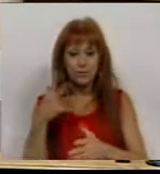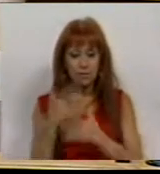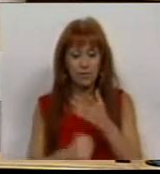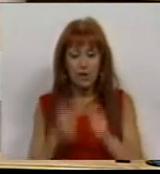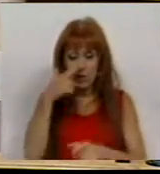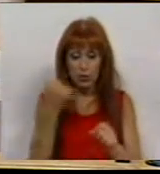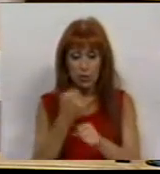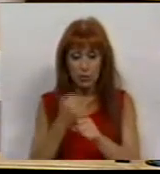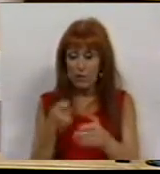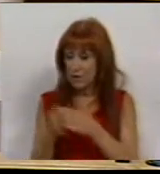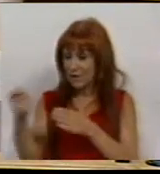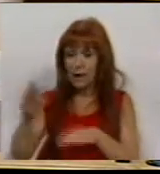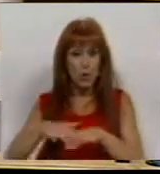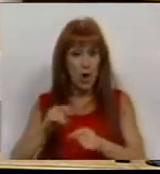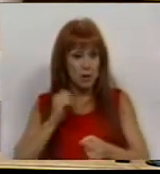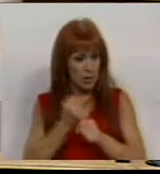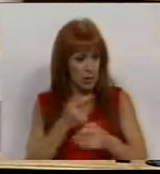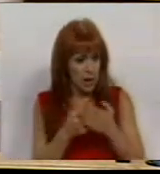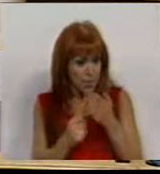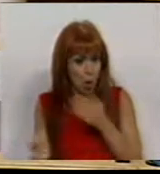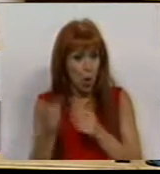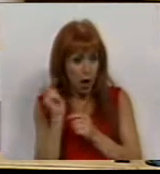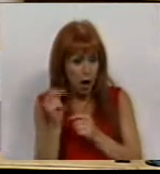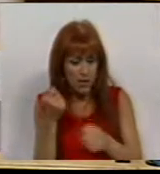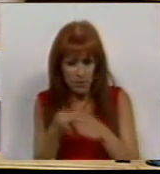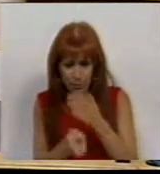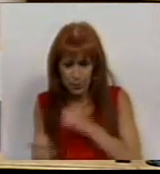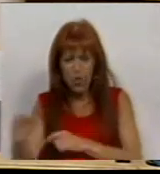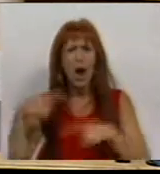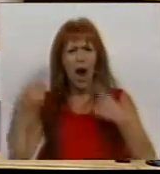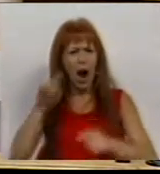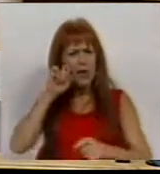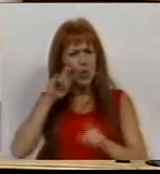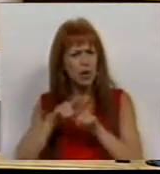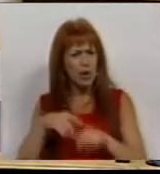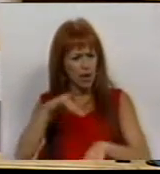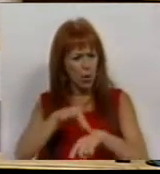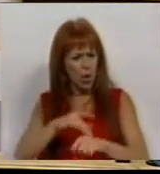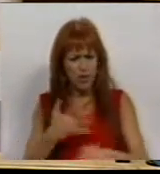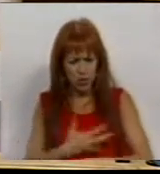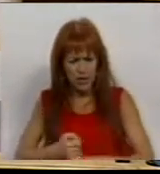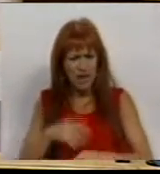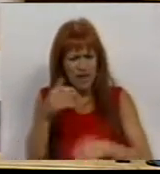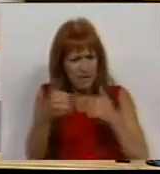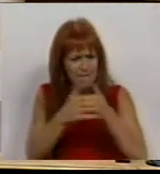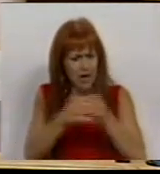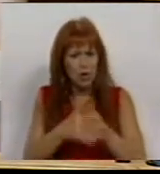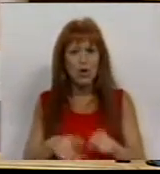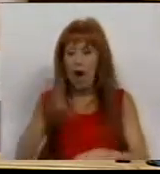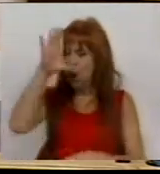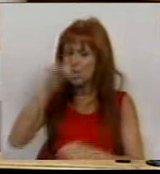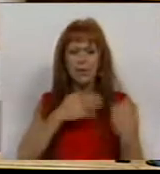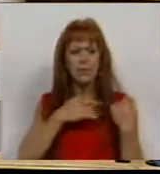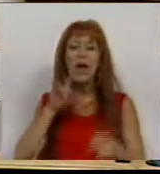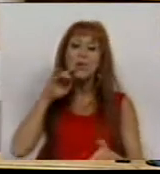descontos dos trabalhadores que decorrem da sua carreira contributiva existem para assegurar a proteção na doença, no desemprego e na velhice. Ao Estado,